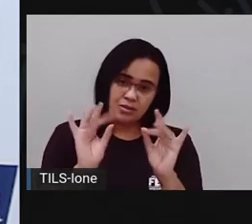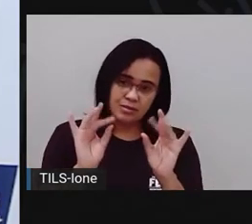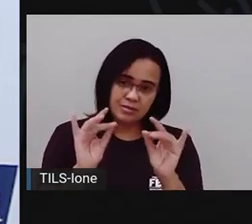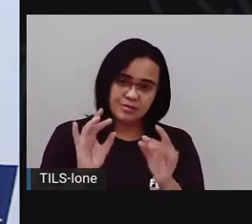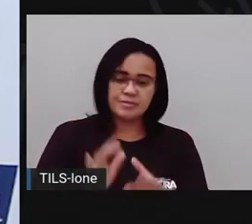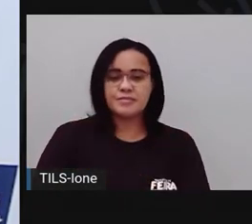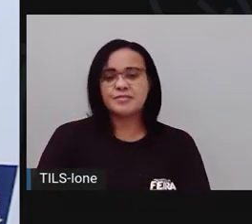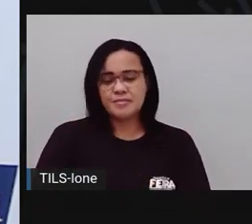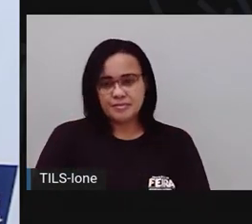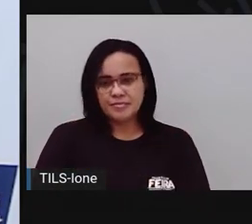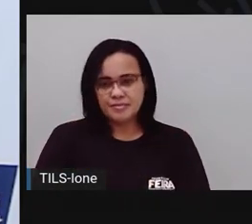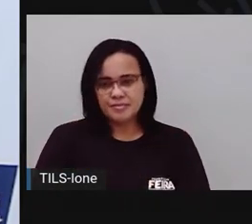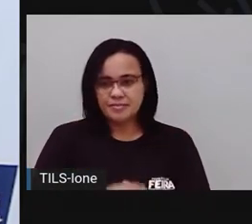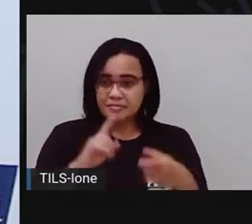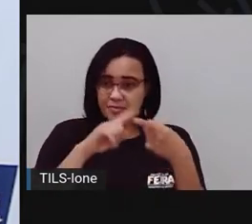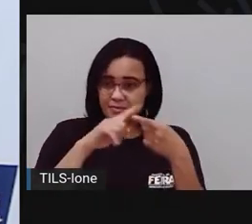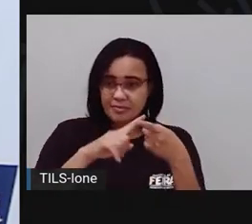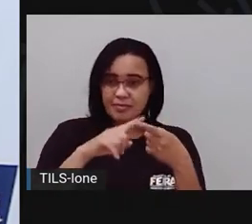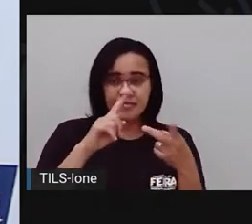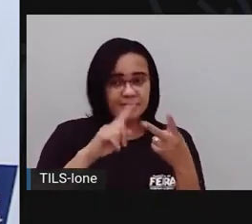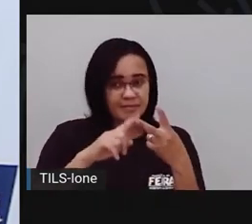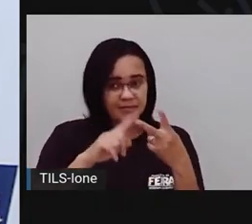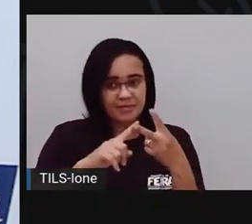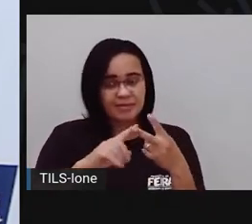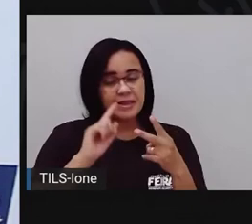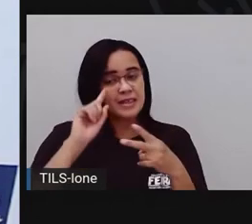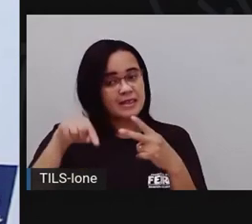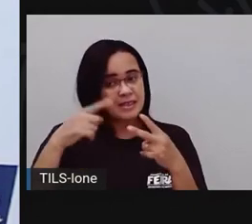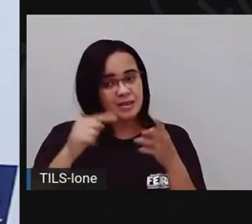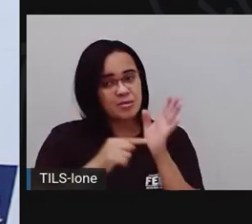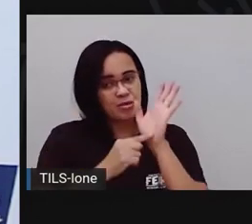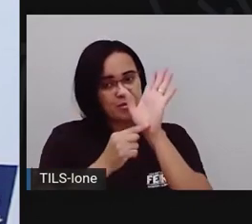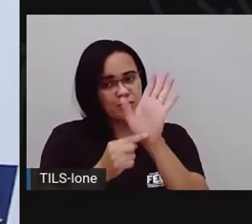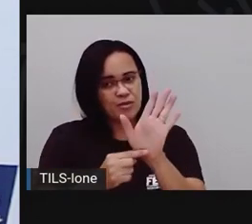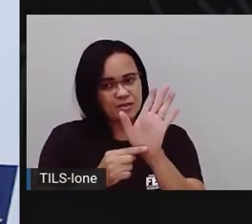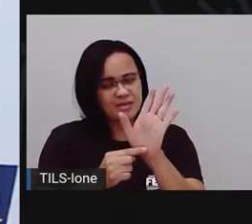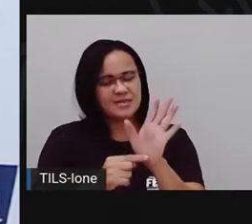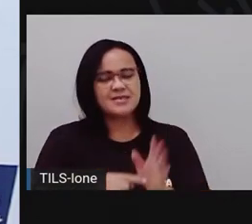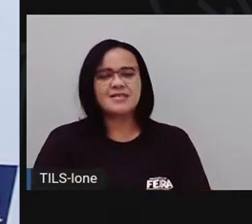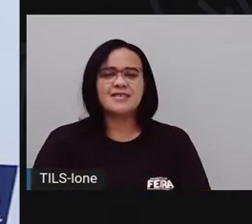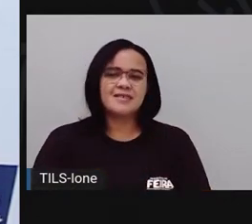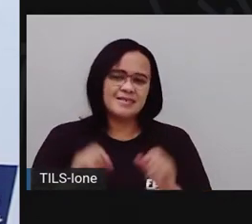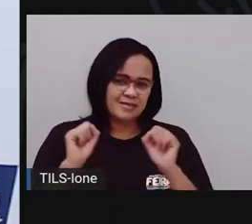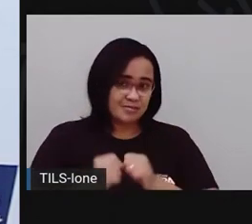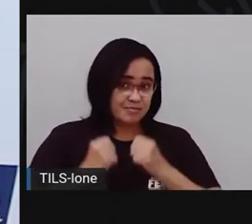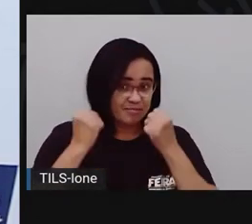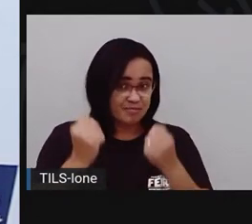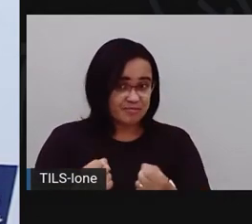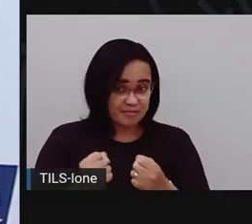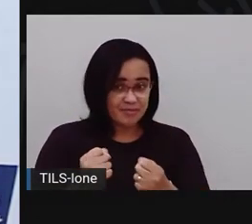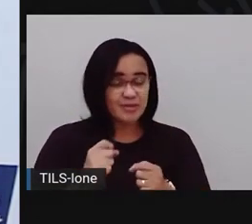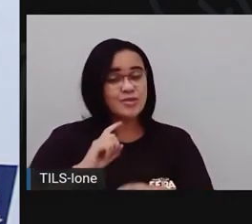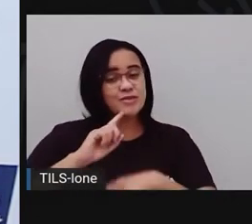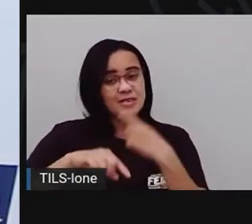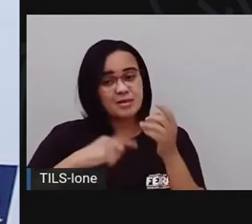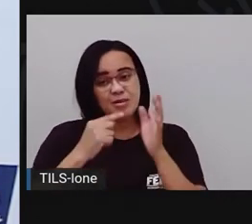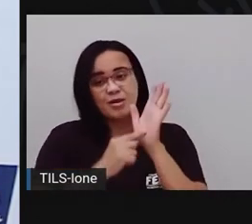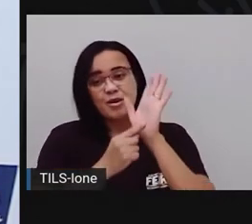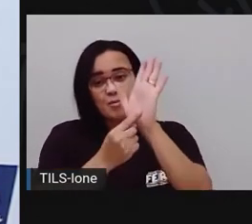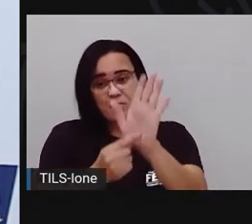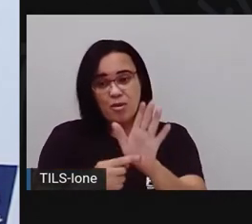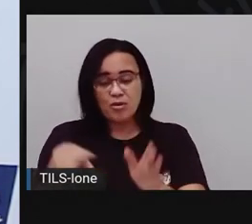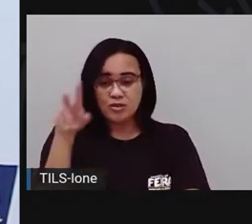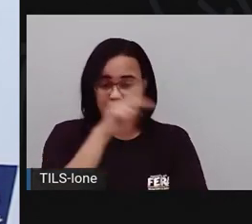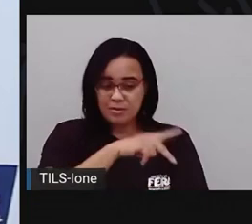Vou fazer a outra asa. Espera aí que eu mostro para vocês. Façam aí. Mostra para a Pro. Marca lá o Instagram da